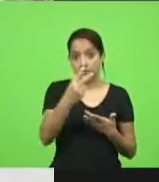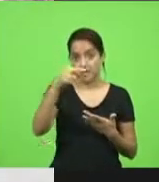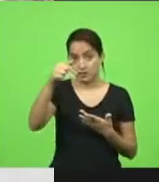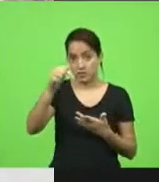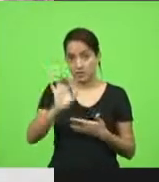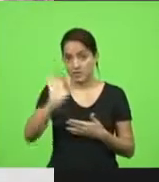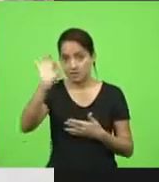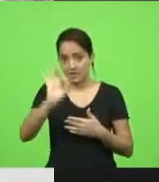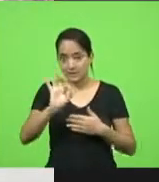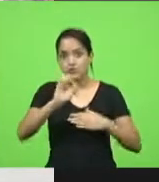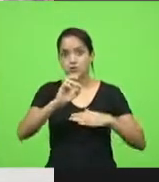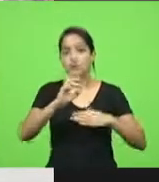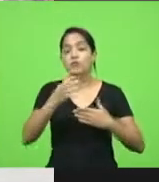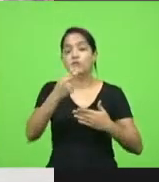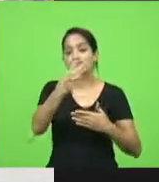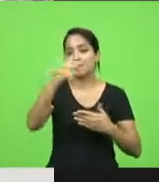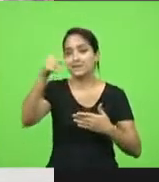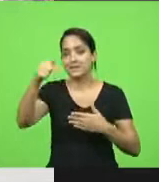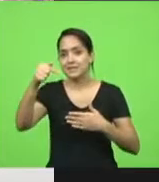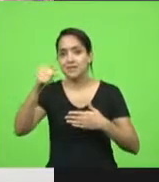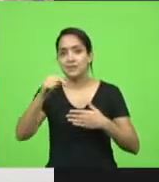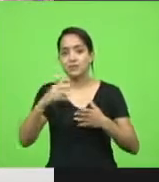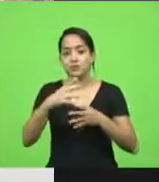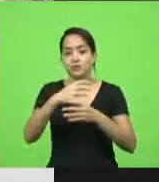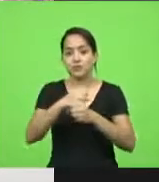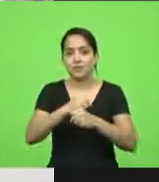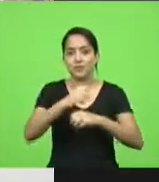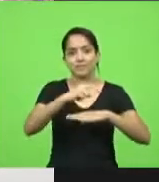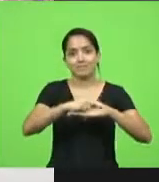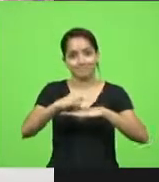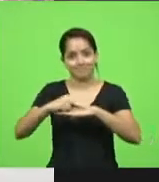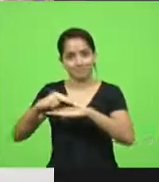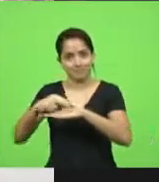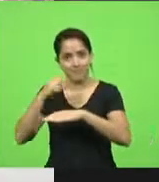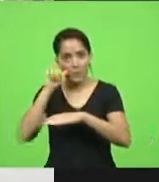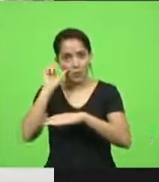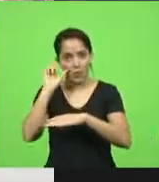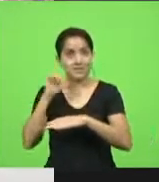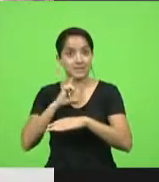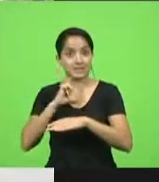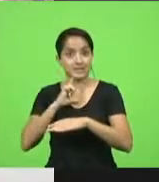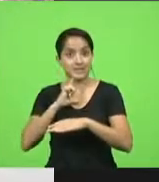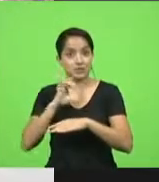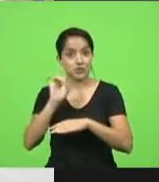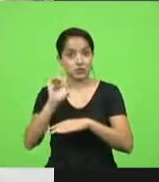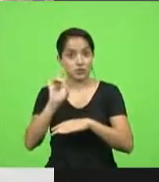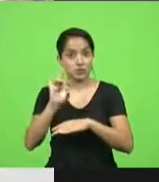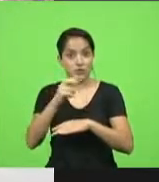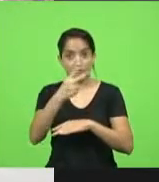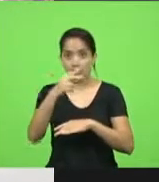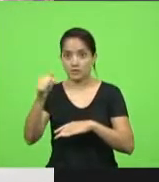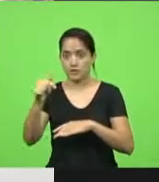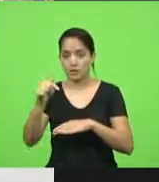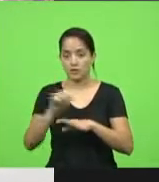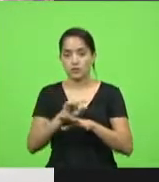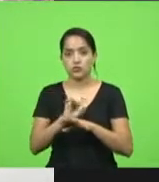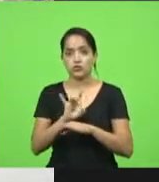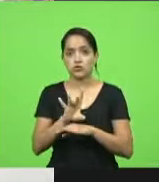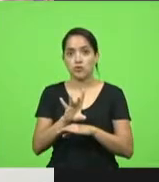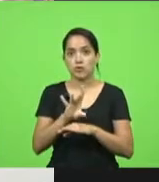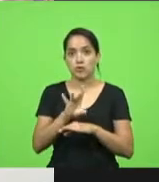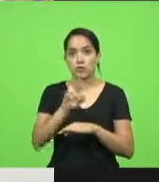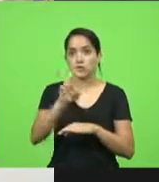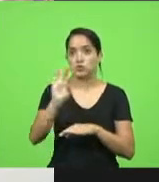leitos livres em Santa Catarina. Tínhamos ontem, apenas 27 leitos de UTI